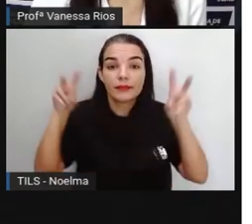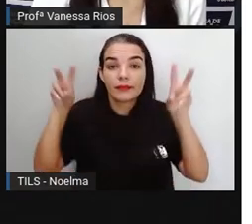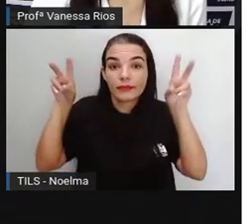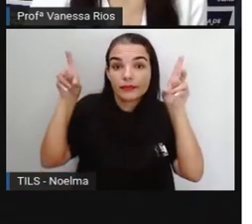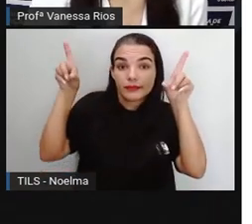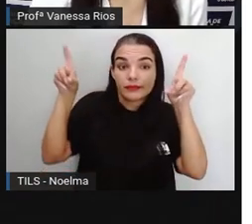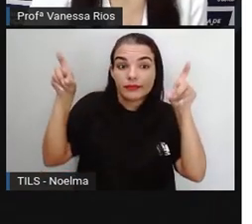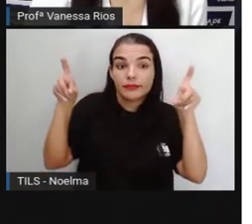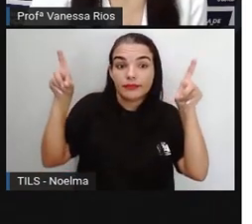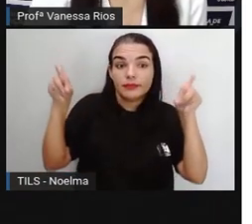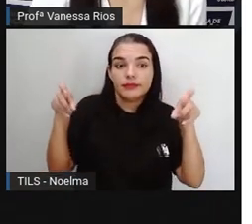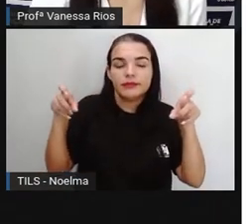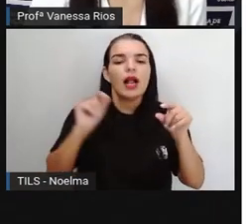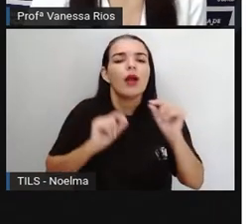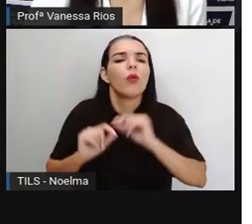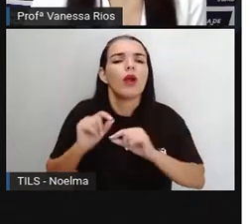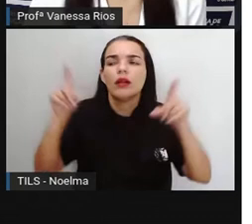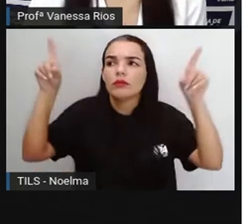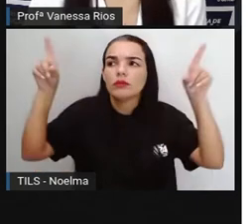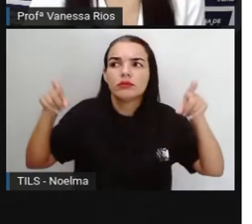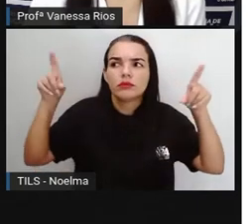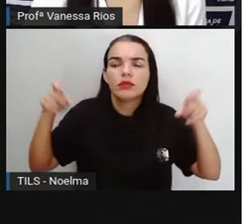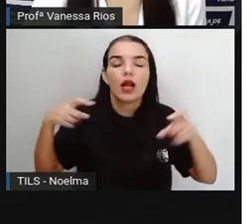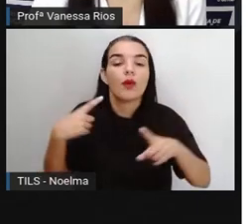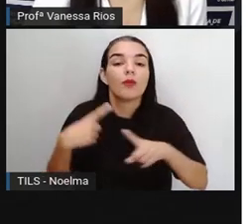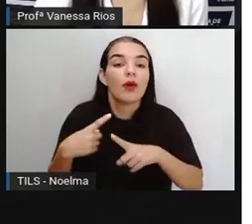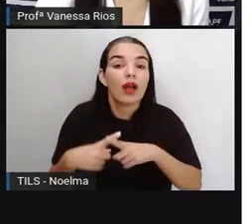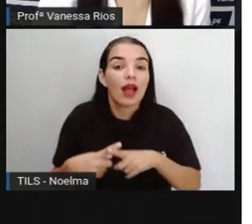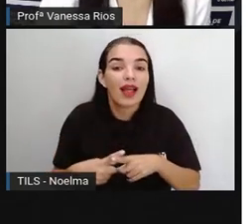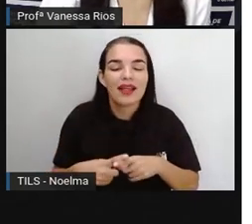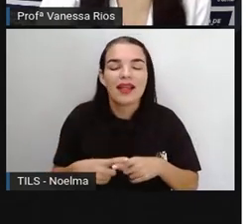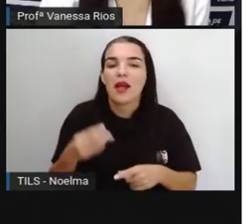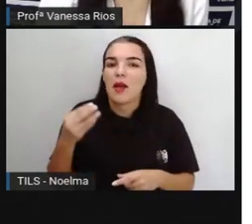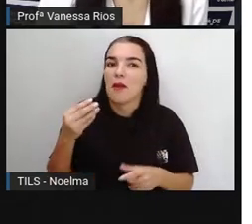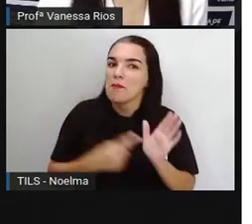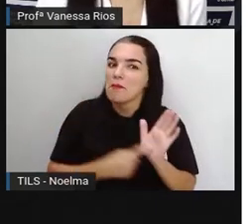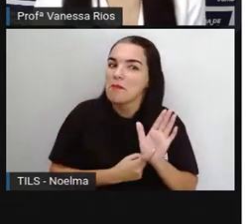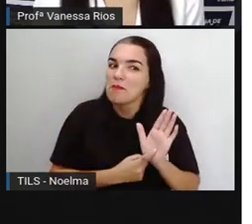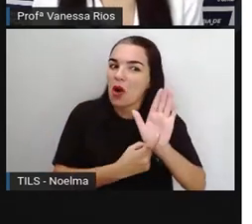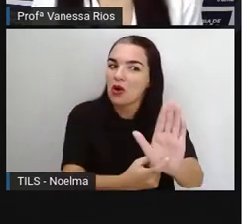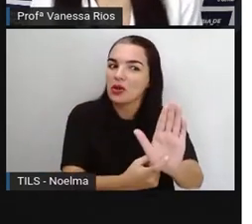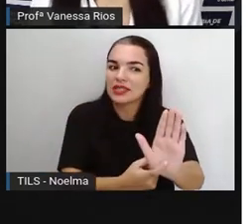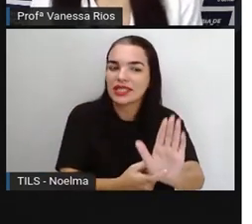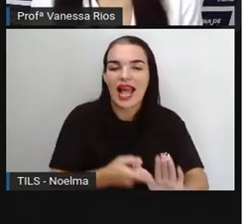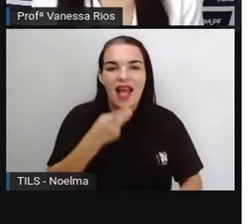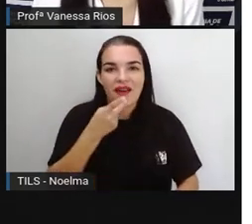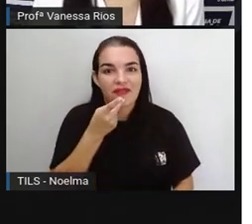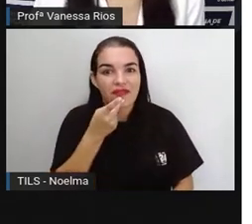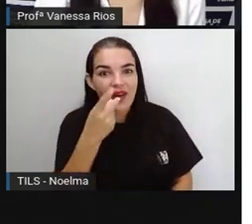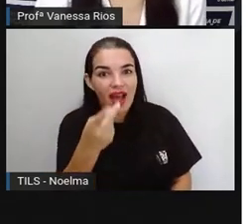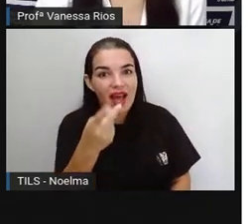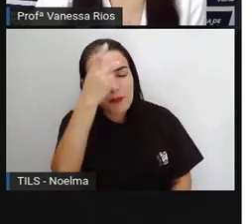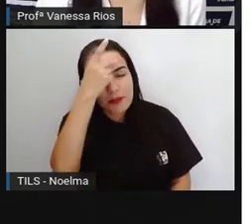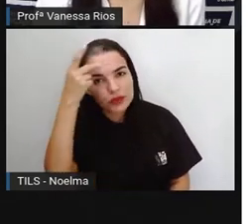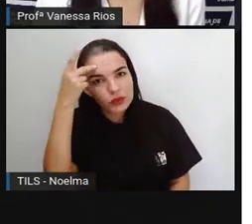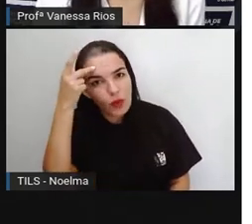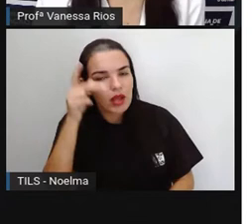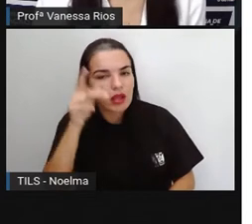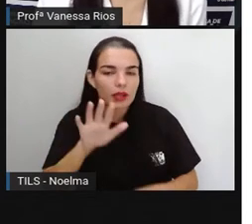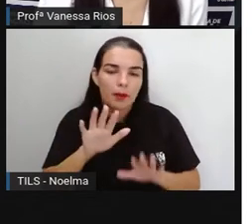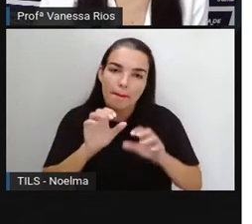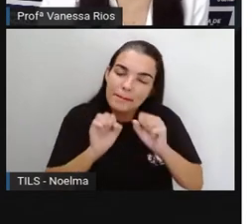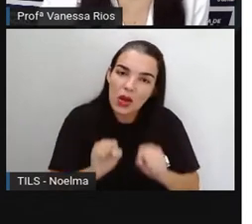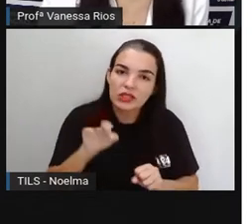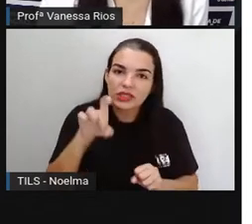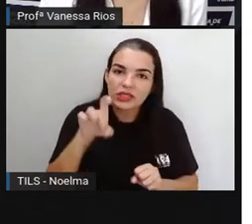olhem só, está entre aspas porque representa a fala de alguém que provavelmente foi entrevistado, né? Que participou